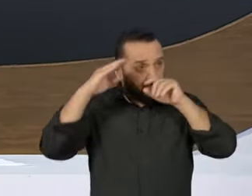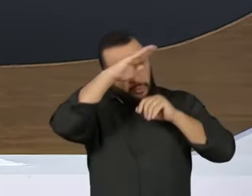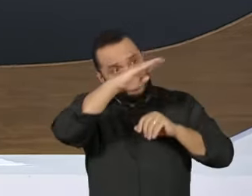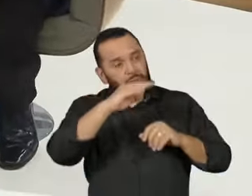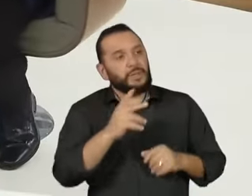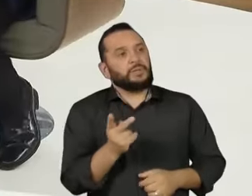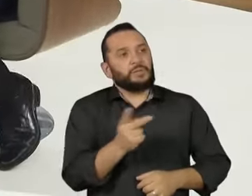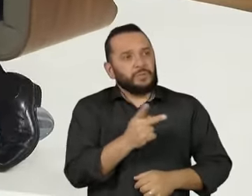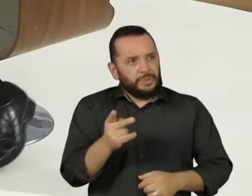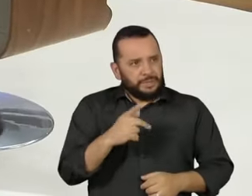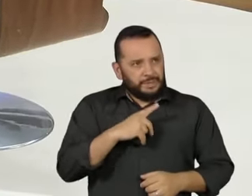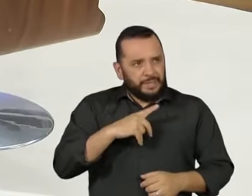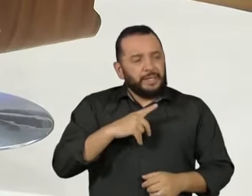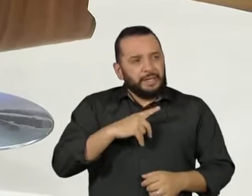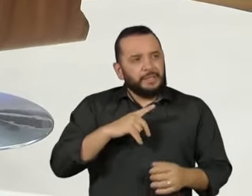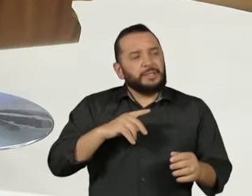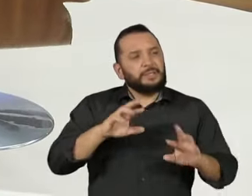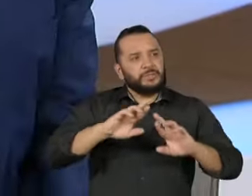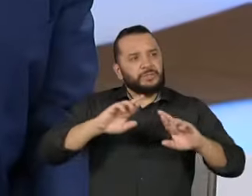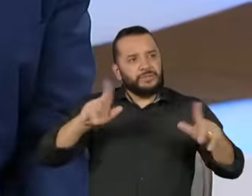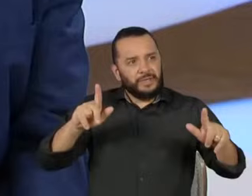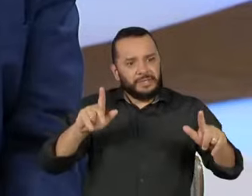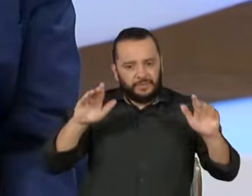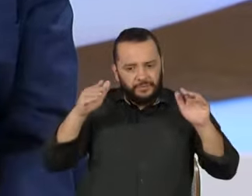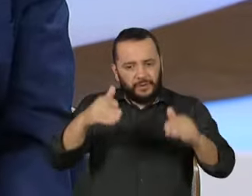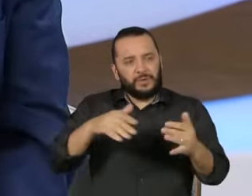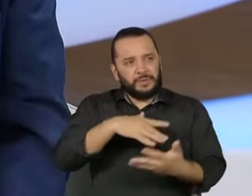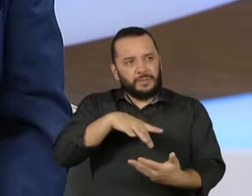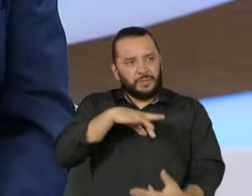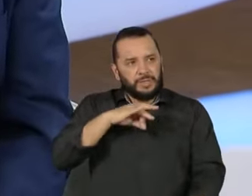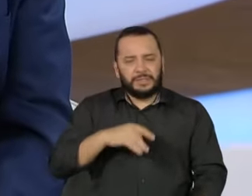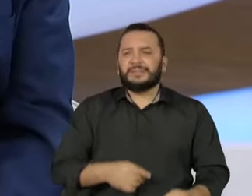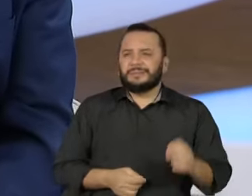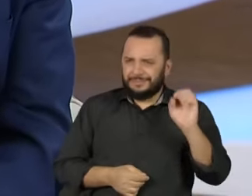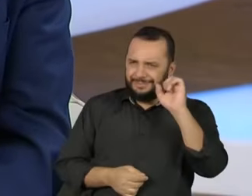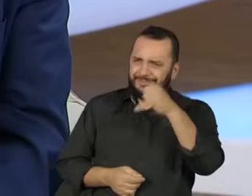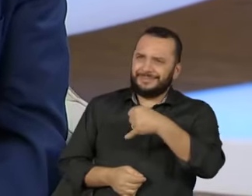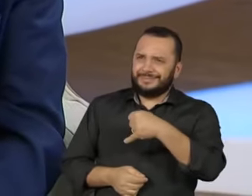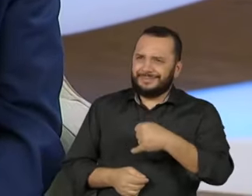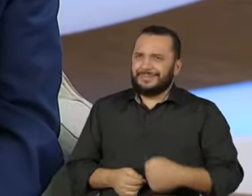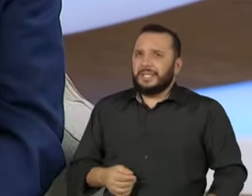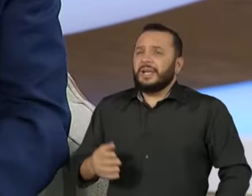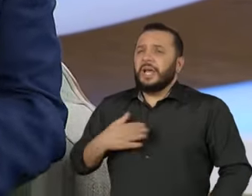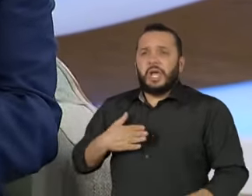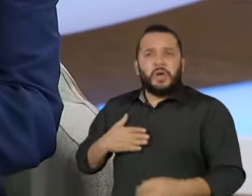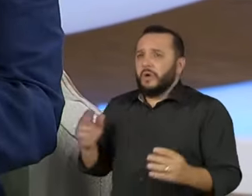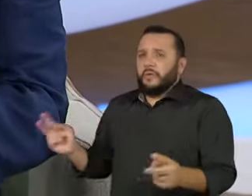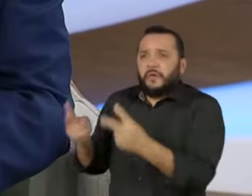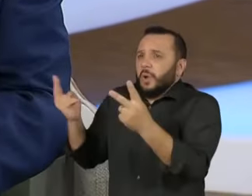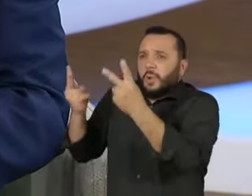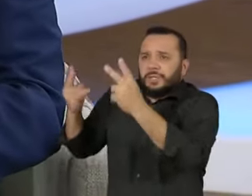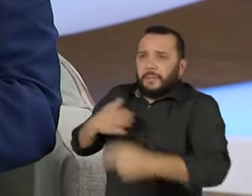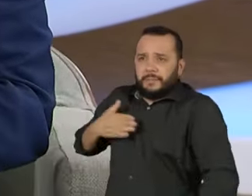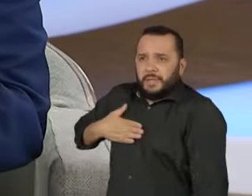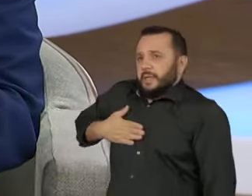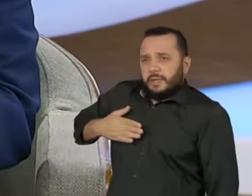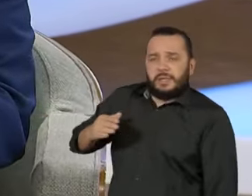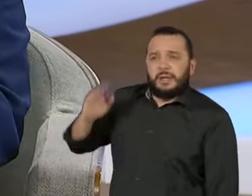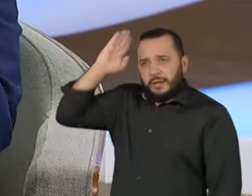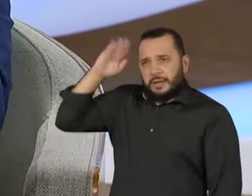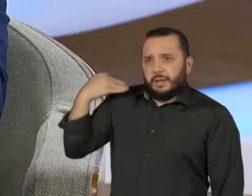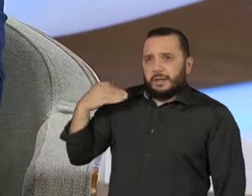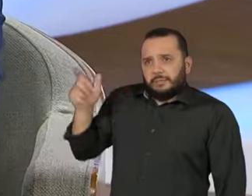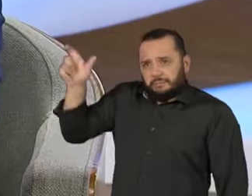entre Claro que tem, claro que tem. Só não estou entrando muito, estou valorizando a candidata que